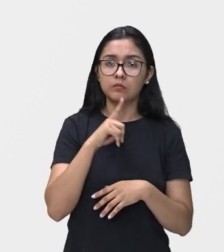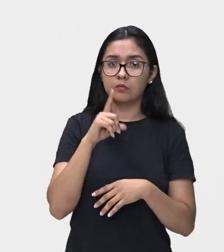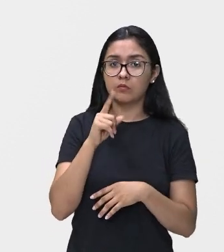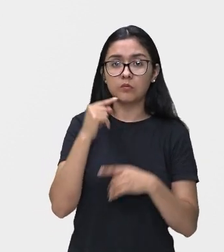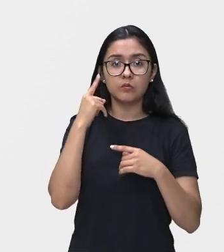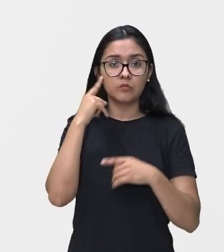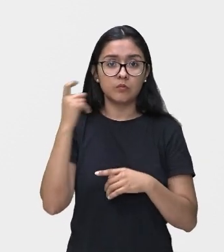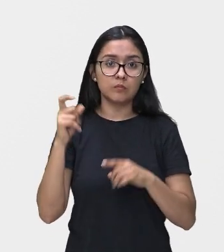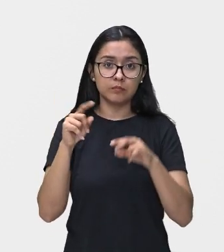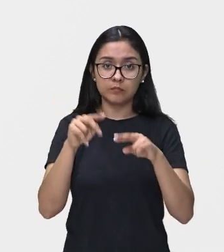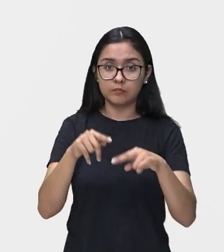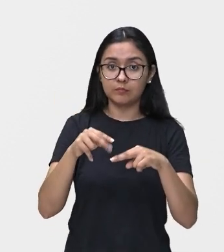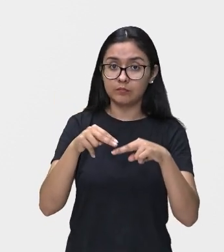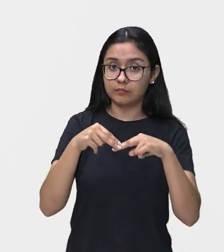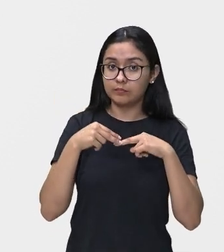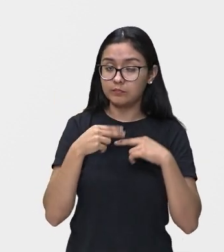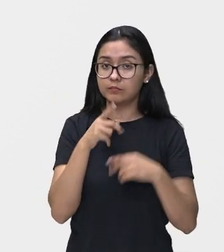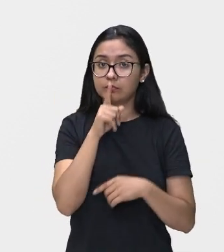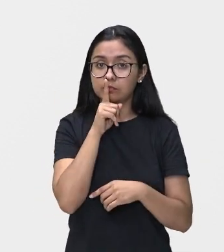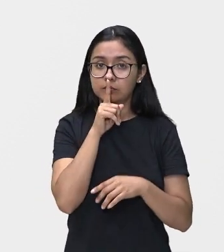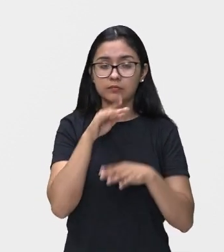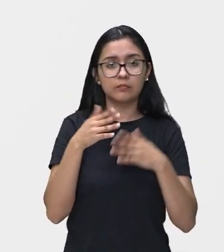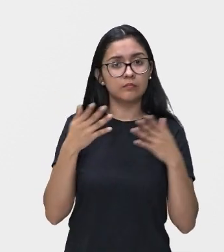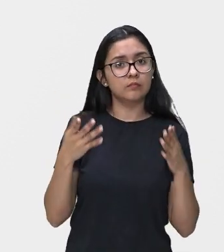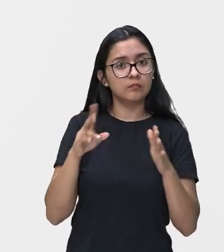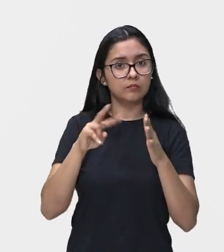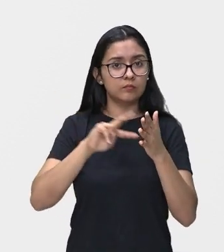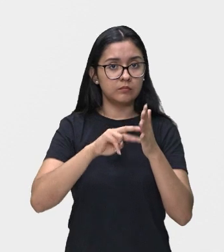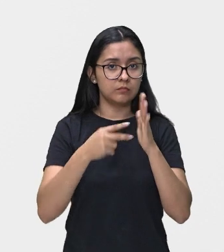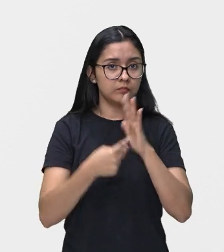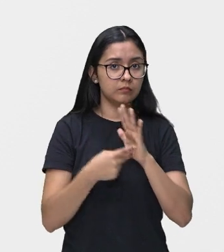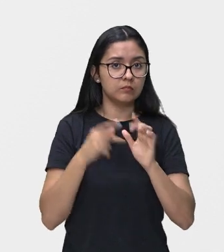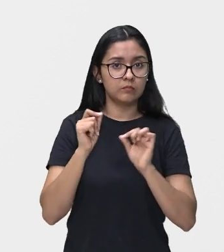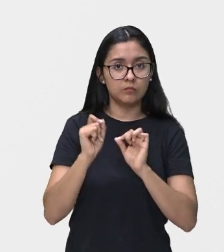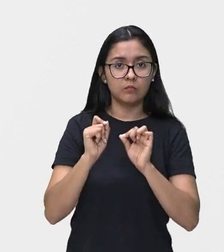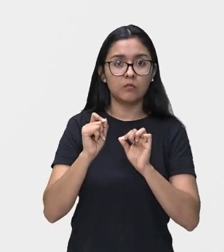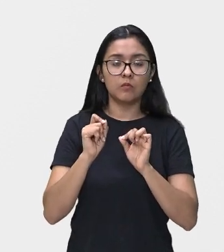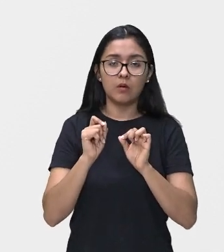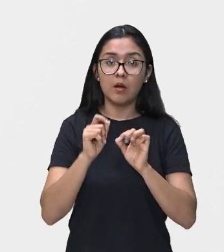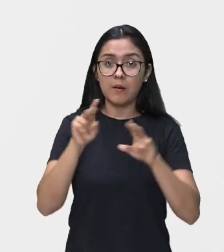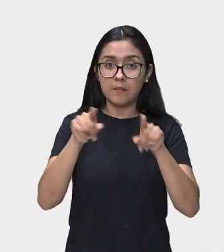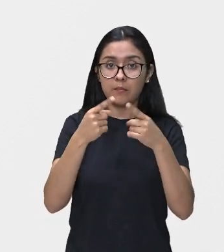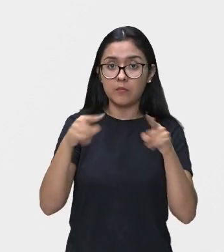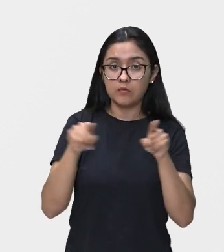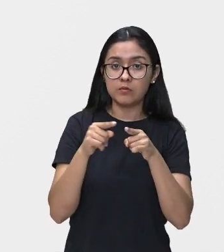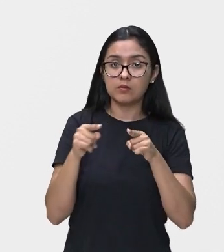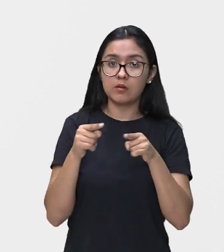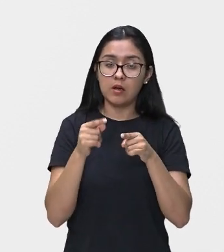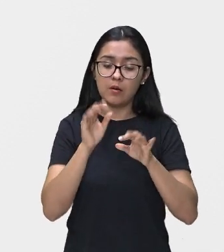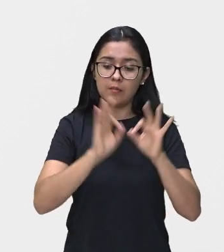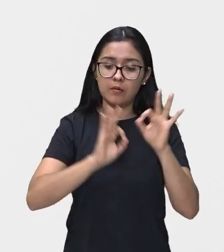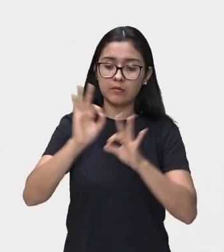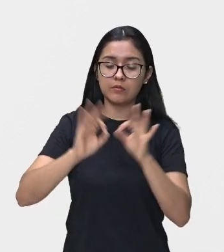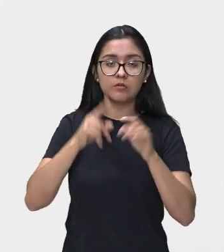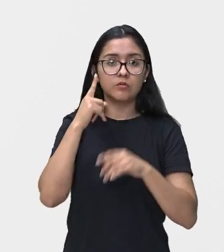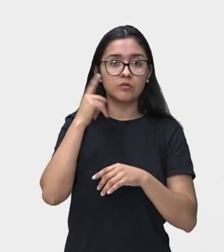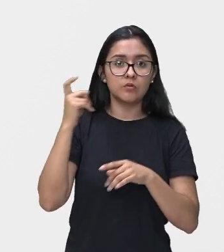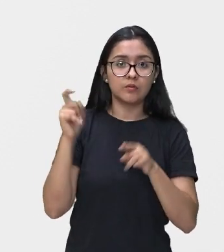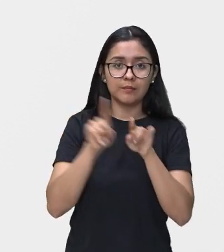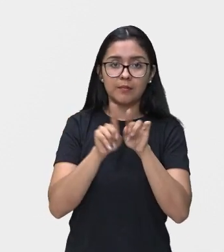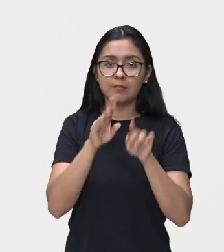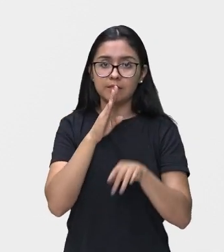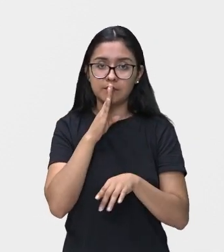silêncio. Então, a definição de música é uma organização de sons e silêncios. Ou seja, para que